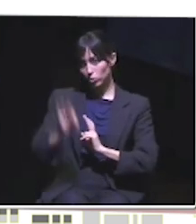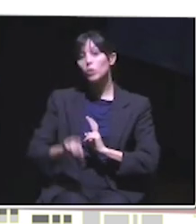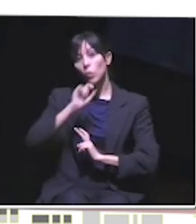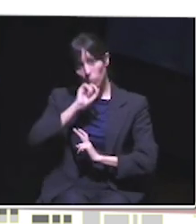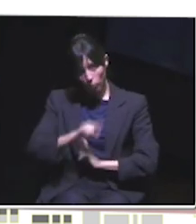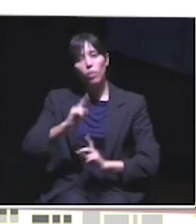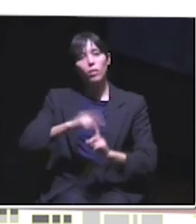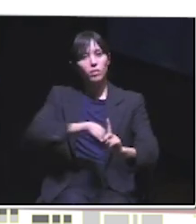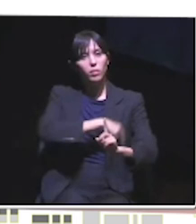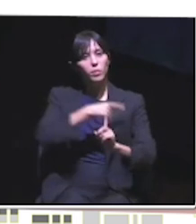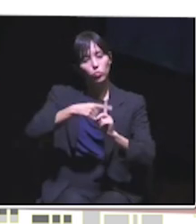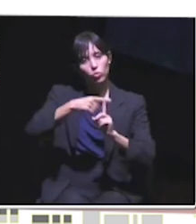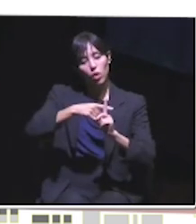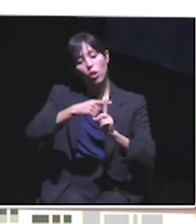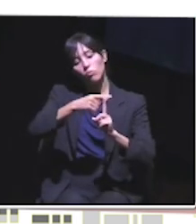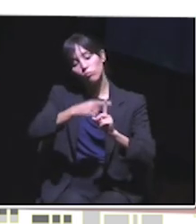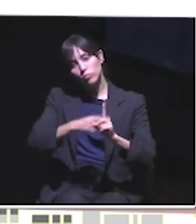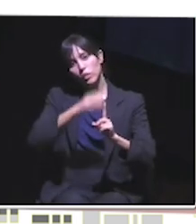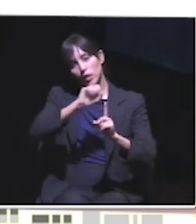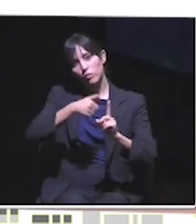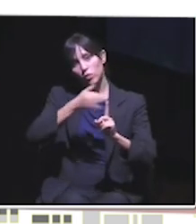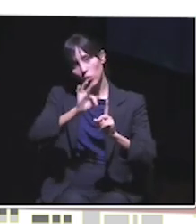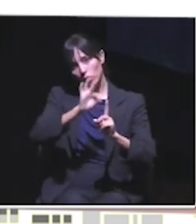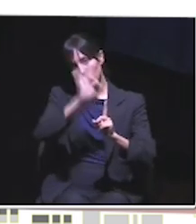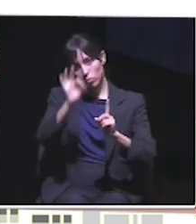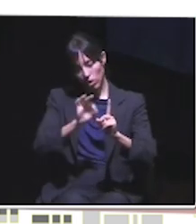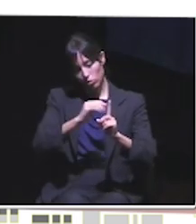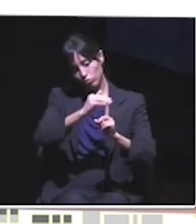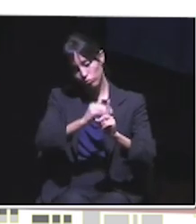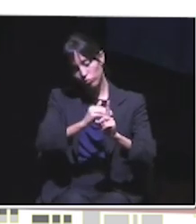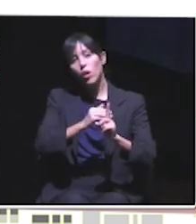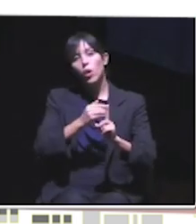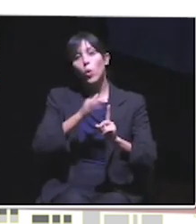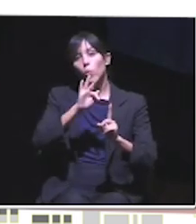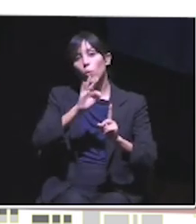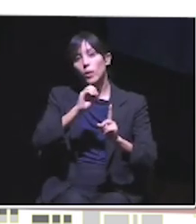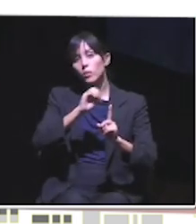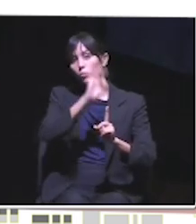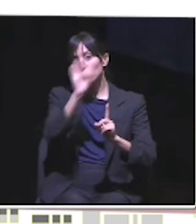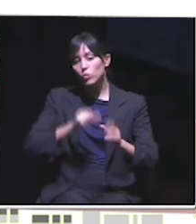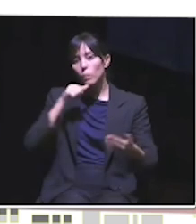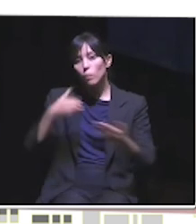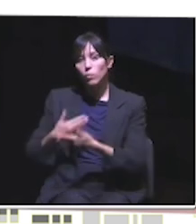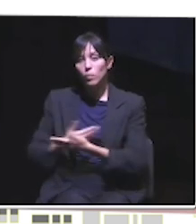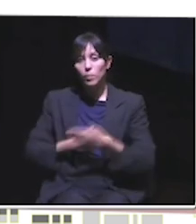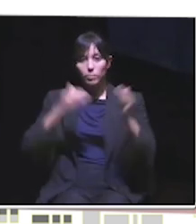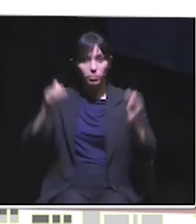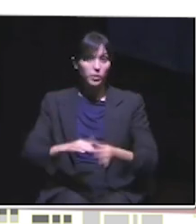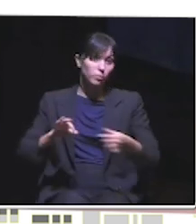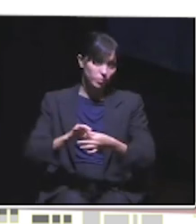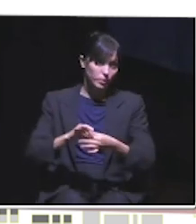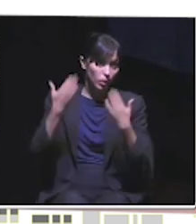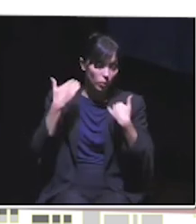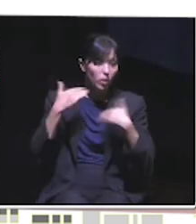temperaturas na cidade em 0,4ºC, levando a menos quase 40% das mortes relacionadas com o calor. Aliás, o